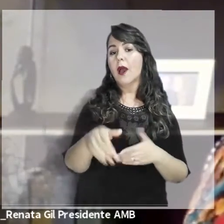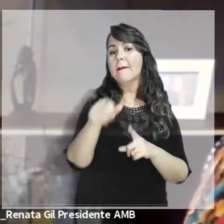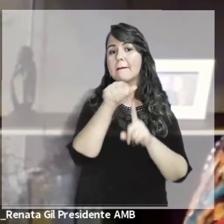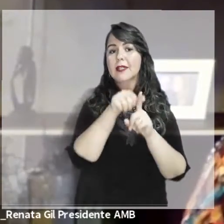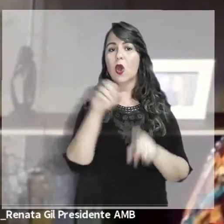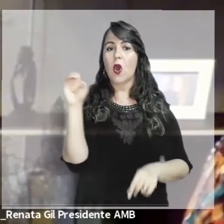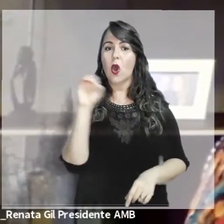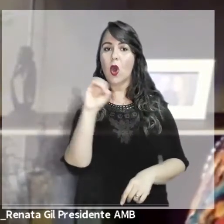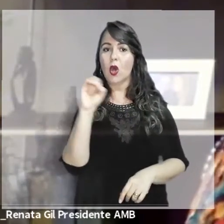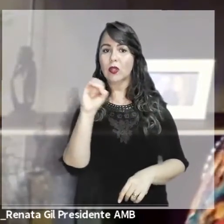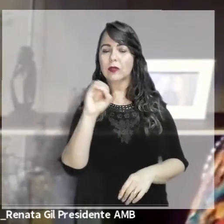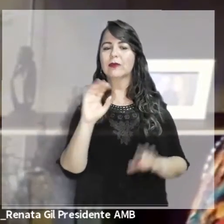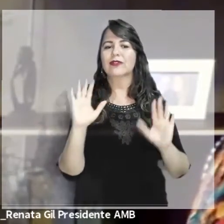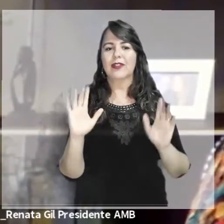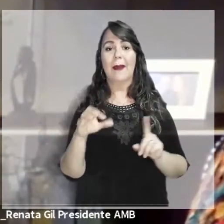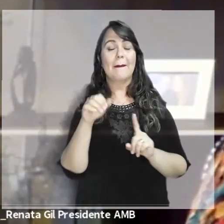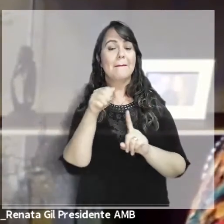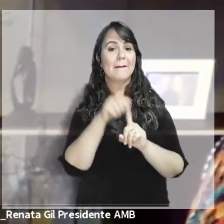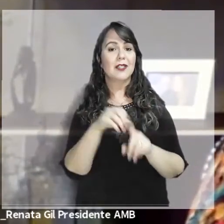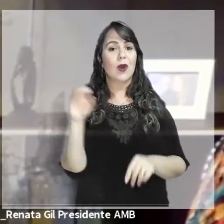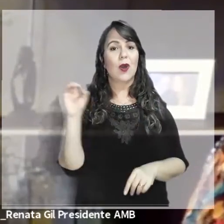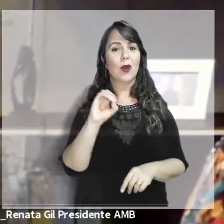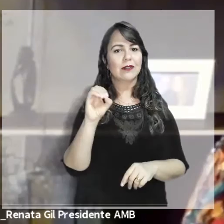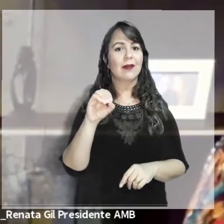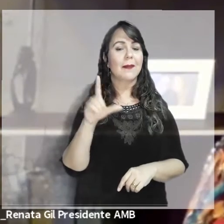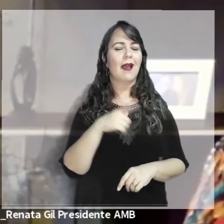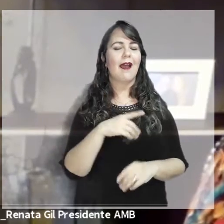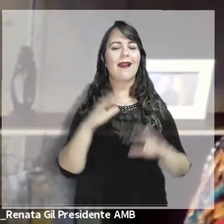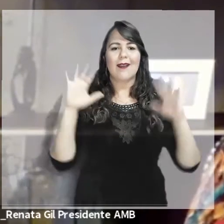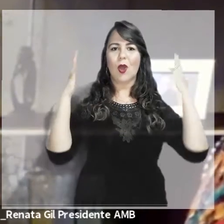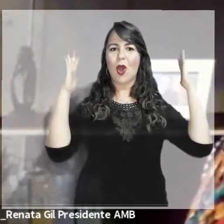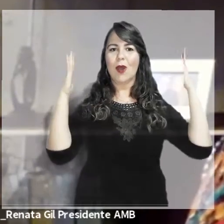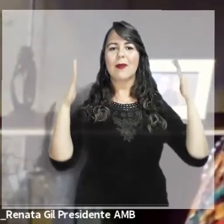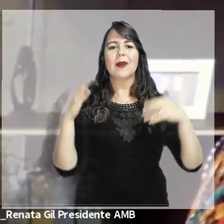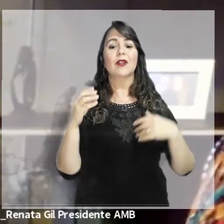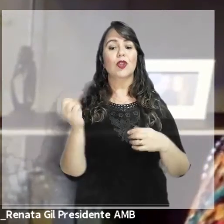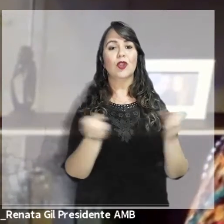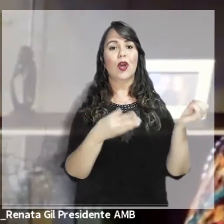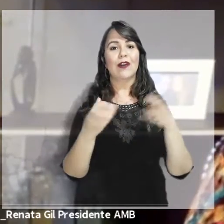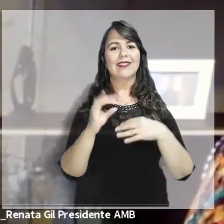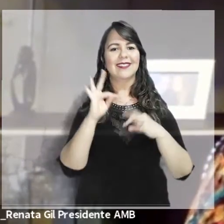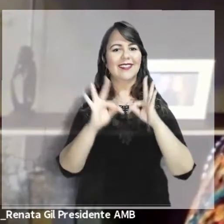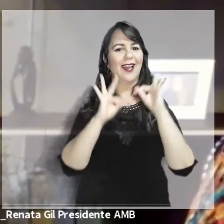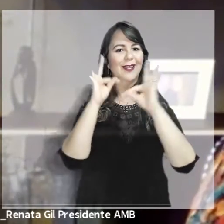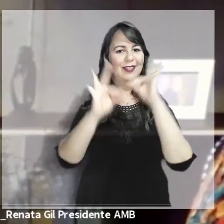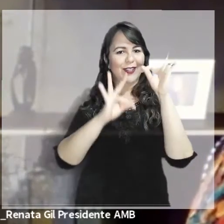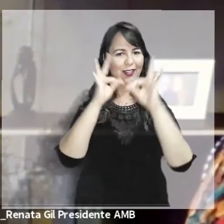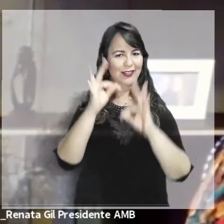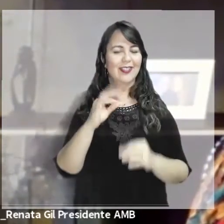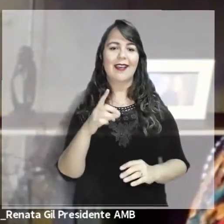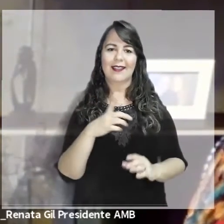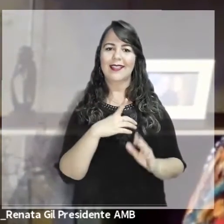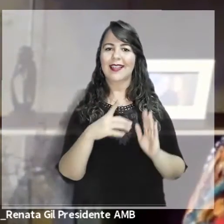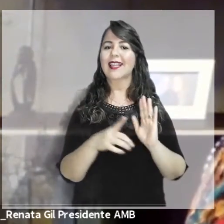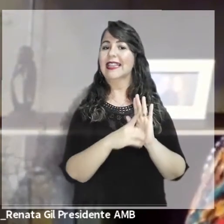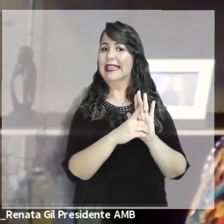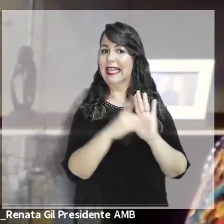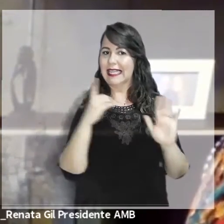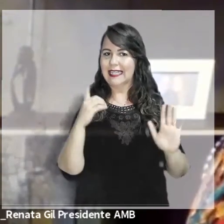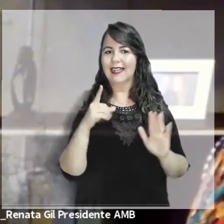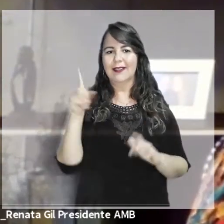inaugura, nesse mês de outubro, que é um mês que nós comemoramos, inclusive, a inovação, agora um decreto